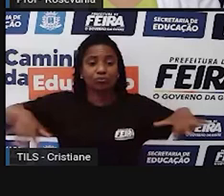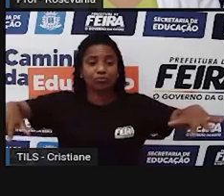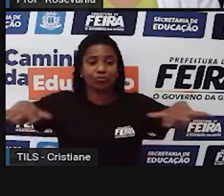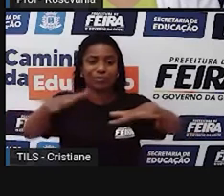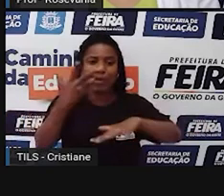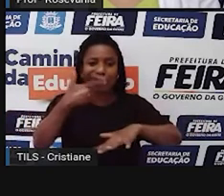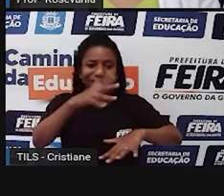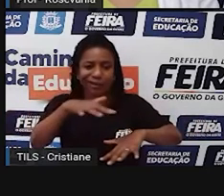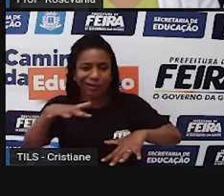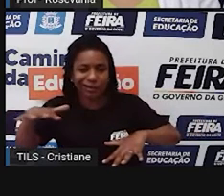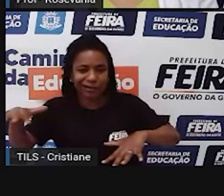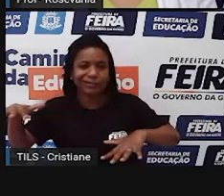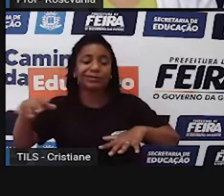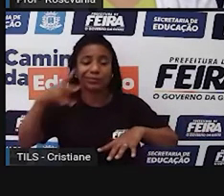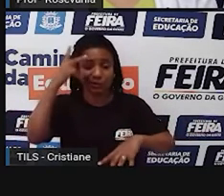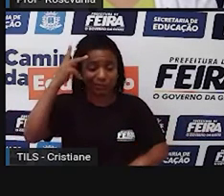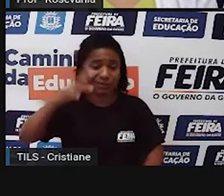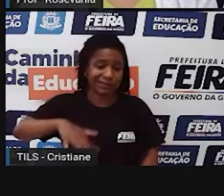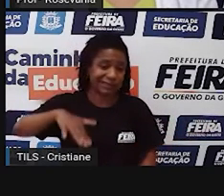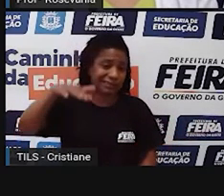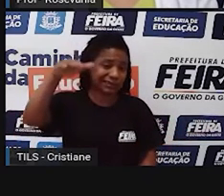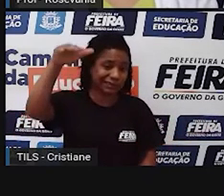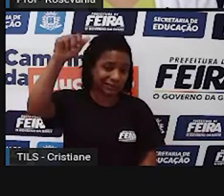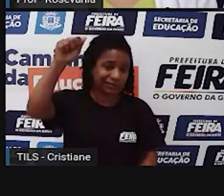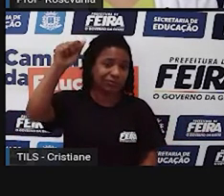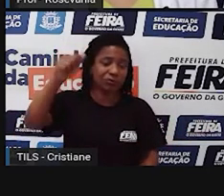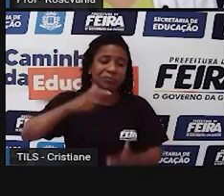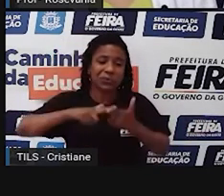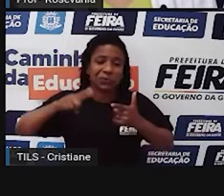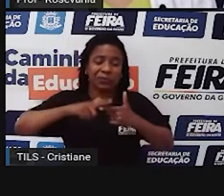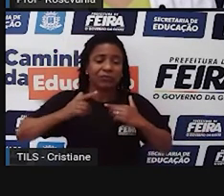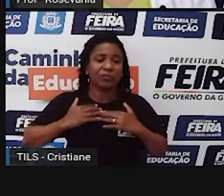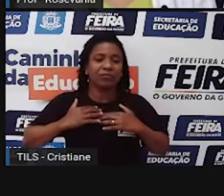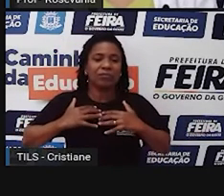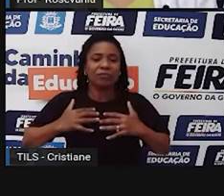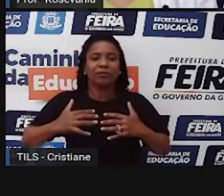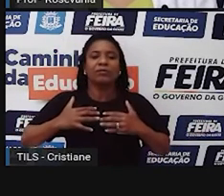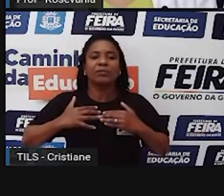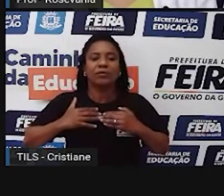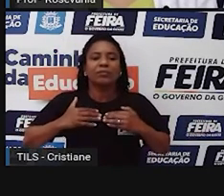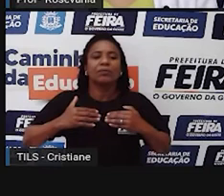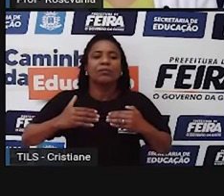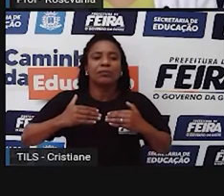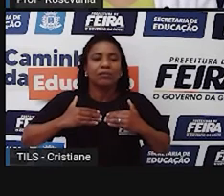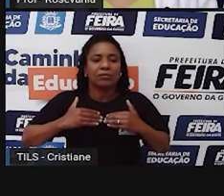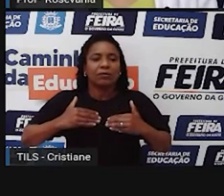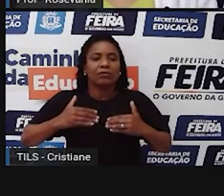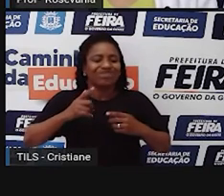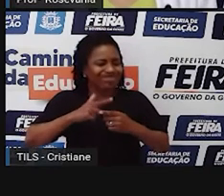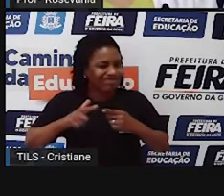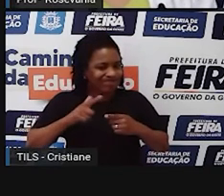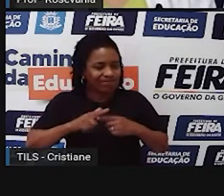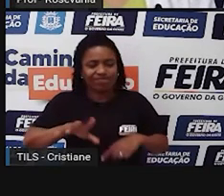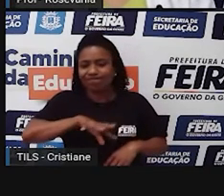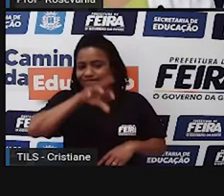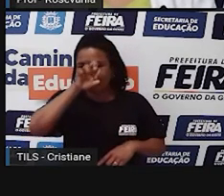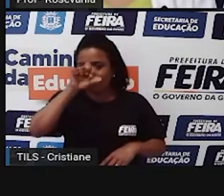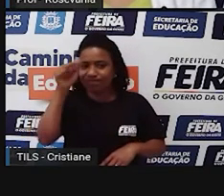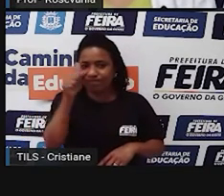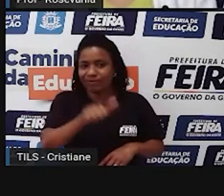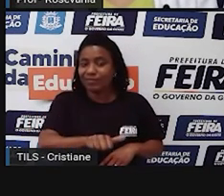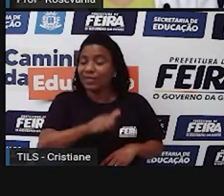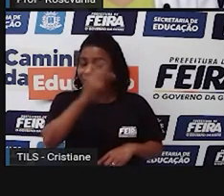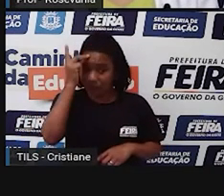crianças, os adultos também que já têm problemas respiratórios, como deve ser difícil viver aí. Porque, na realidade, as pessoas precisam